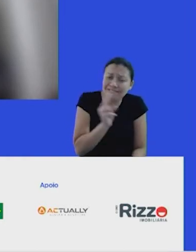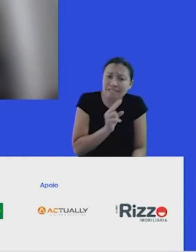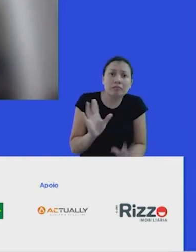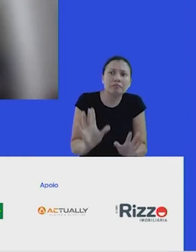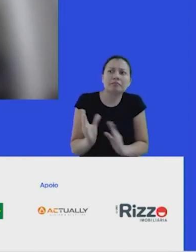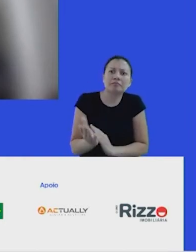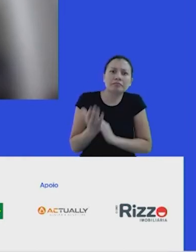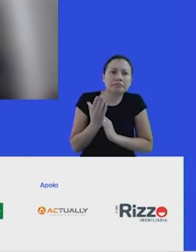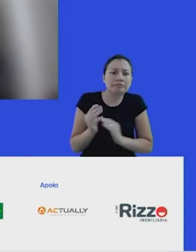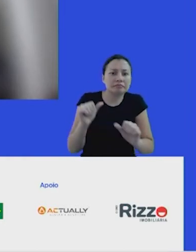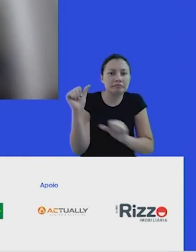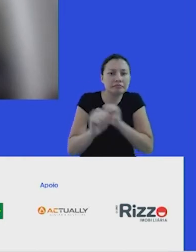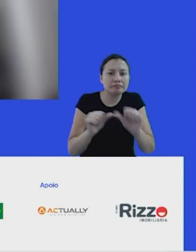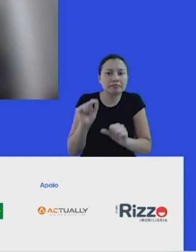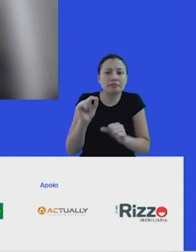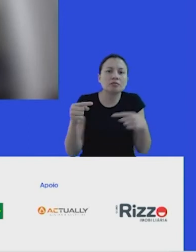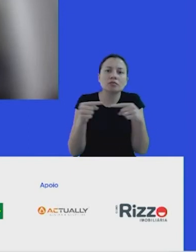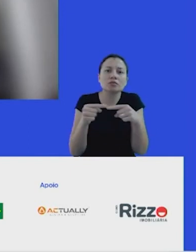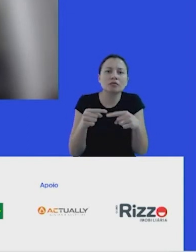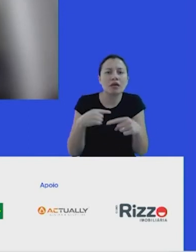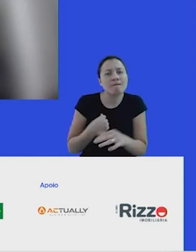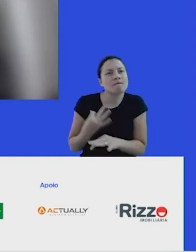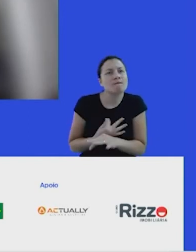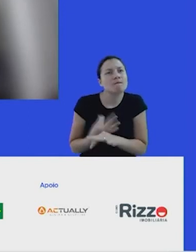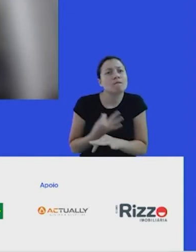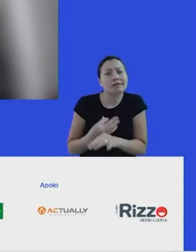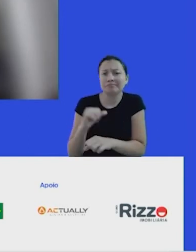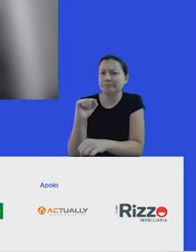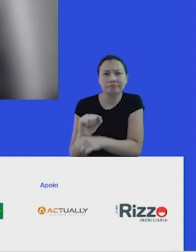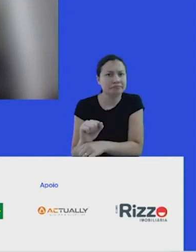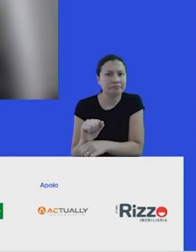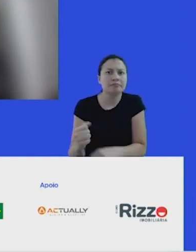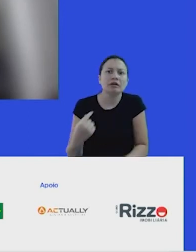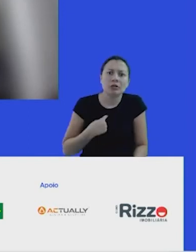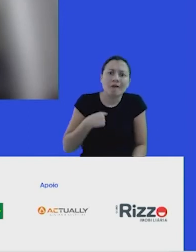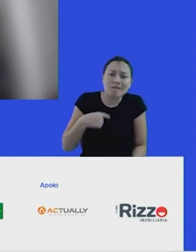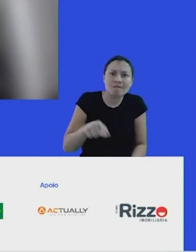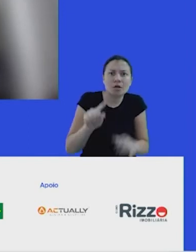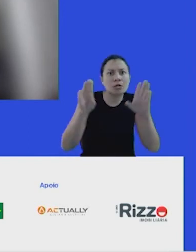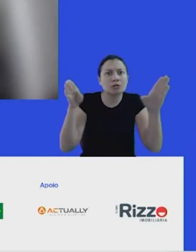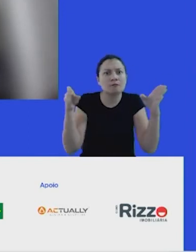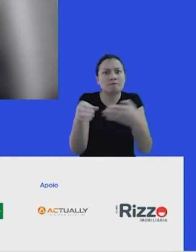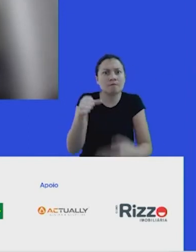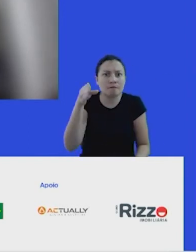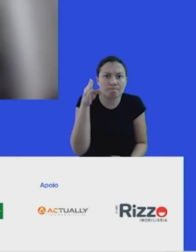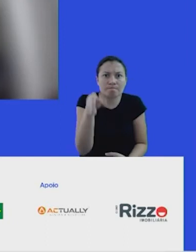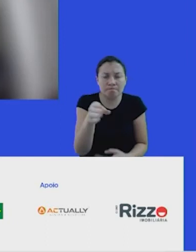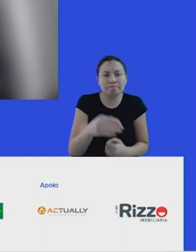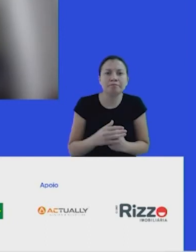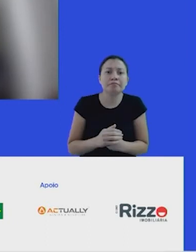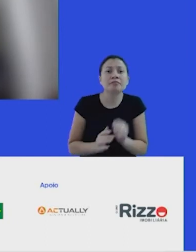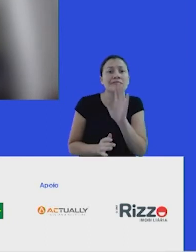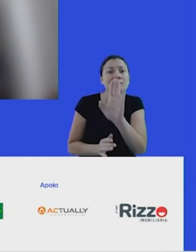é o parar de tolerar, é a determinação de ir em pró de um sentido. Só que ela precisa ser